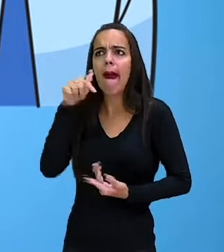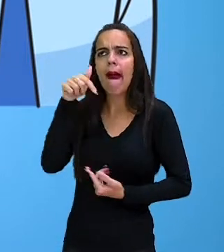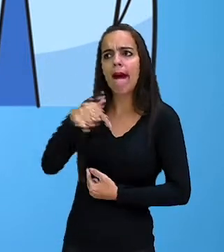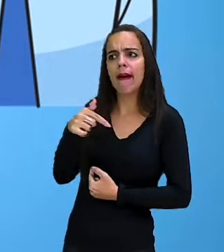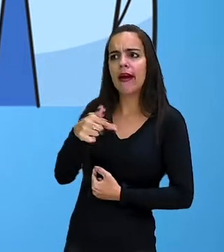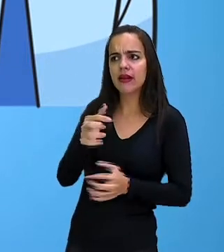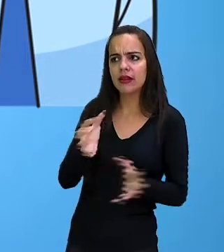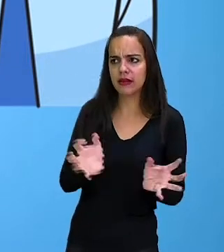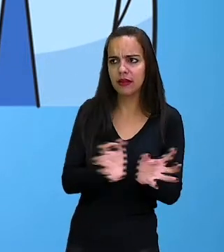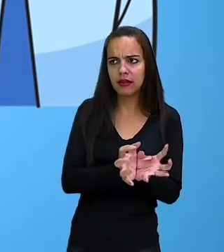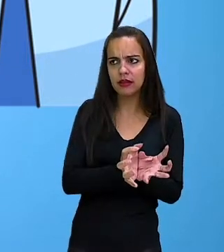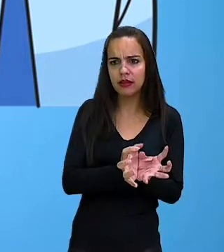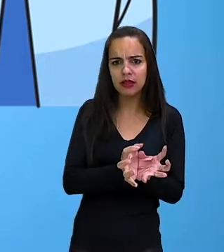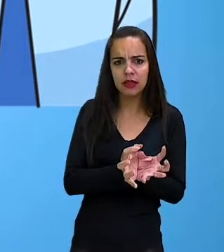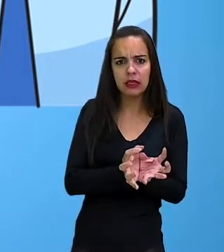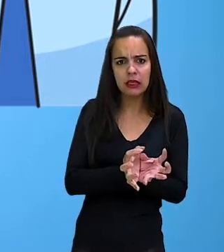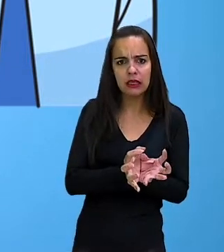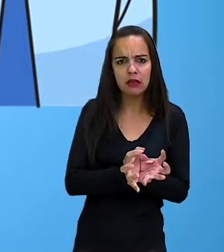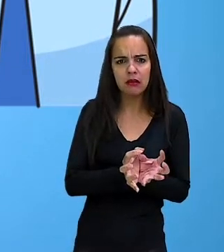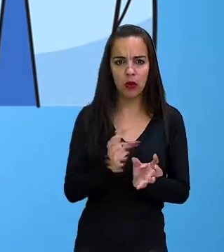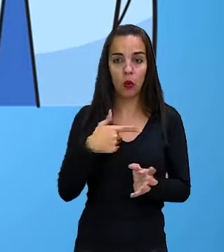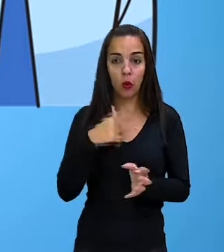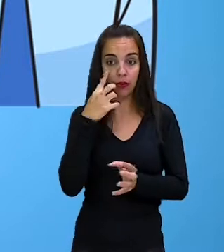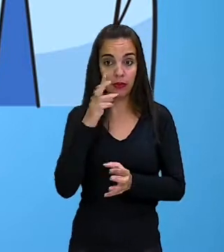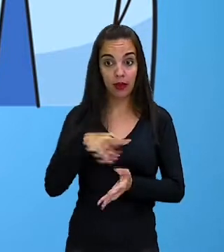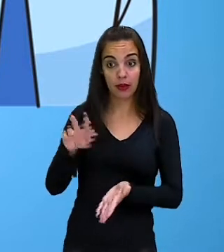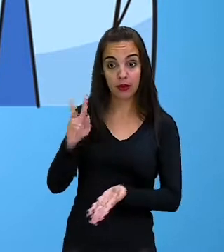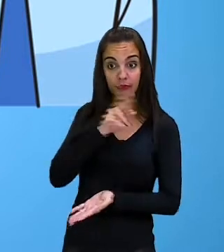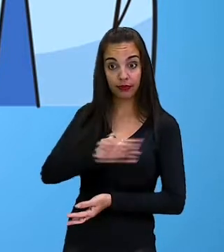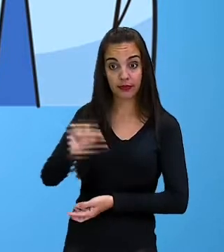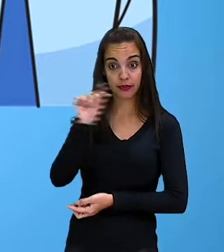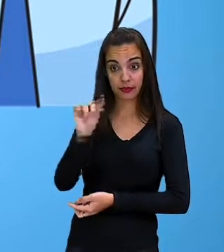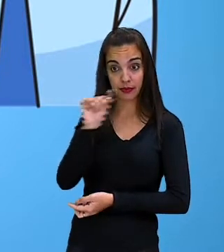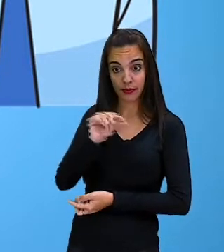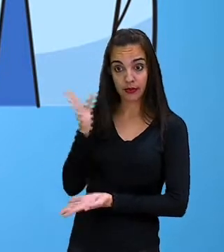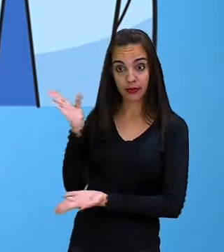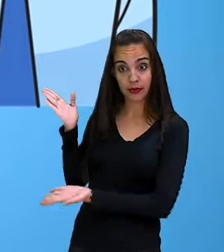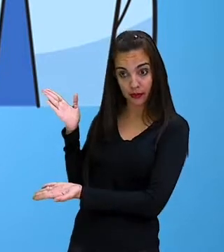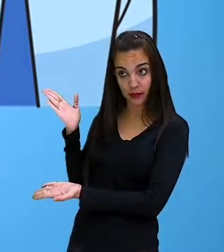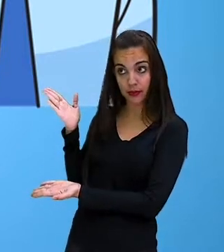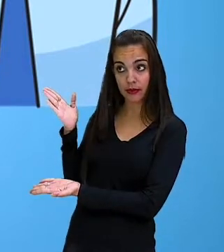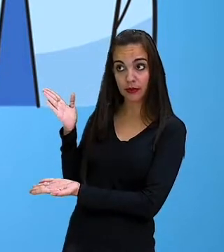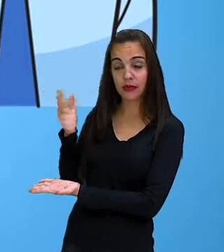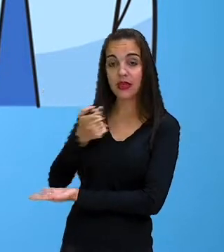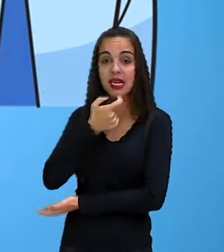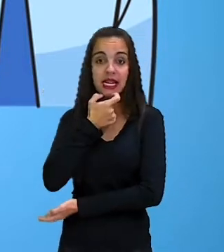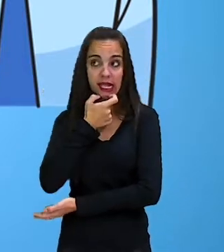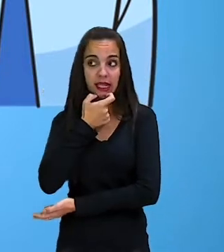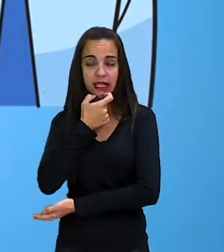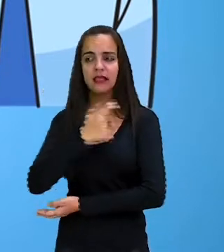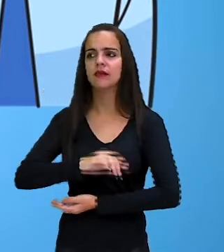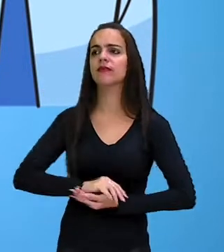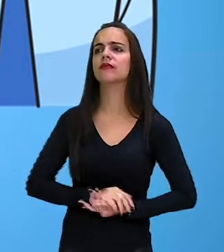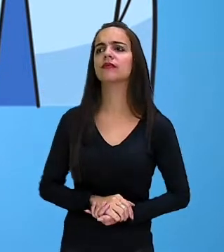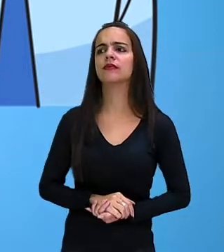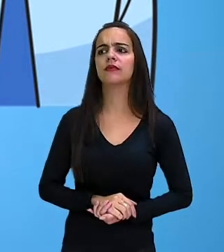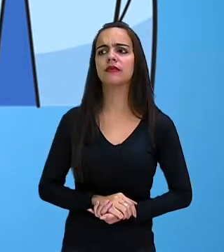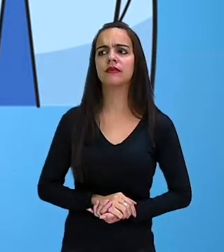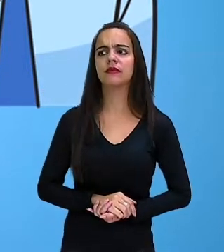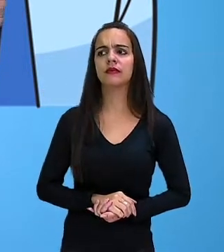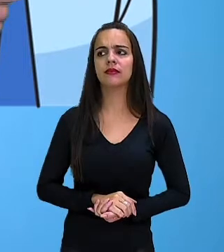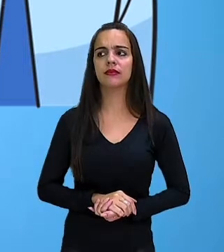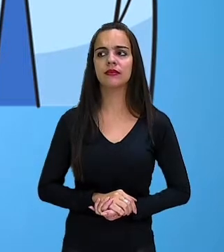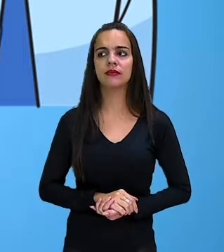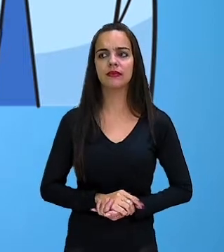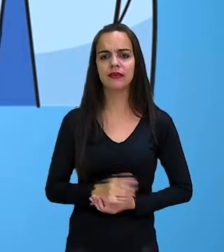more exercises. Você deveria fazer mais exercício. It would